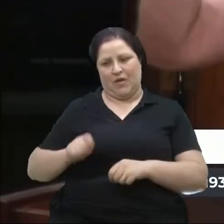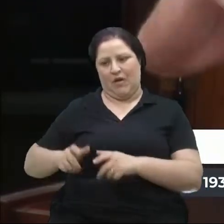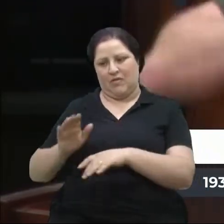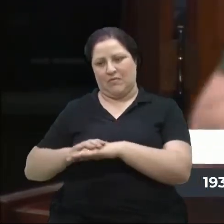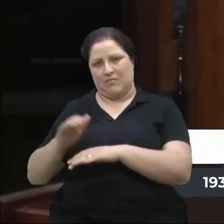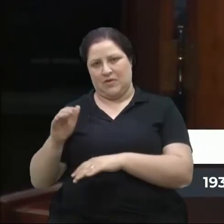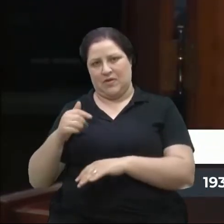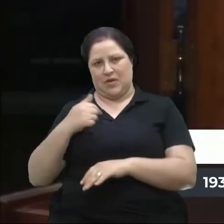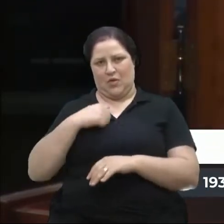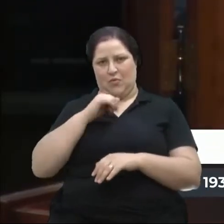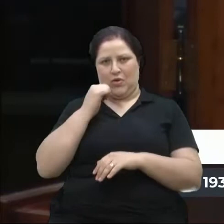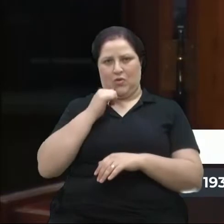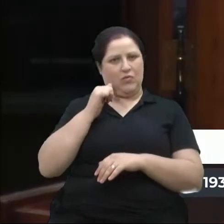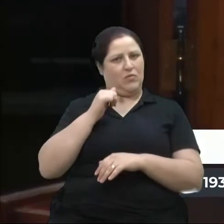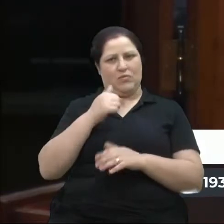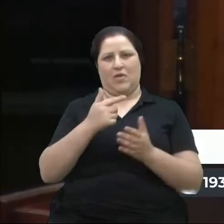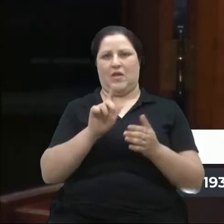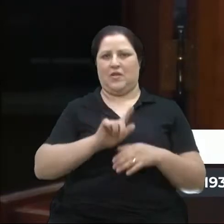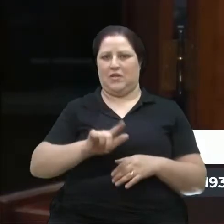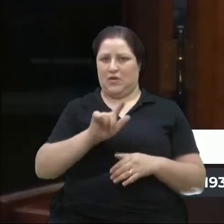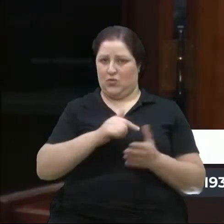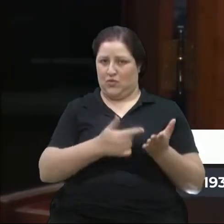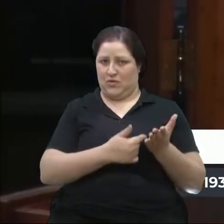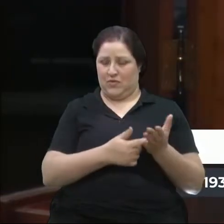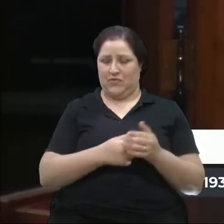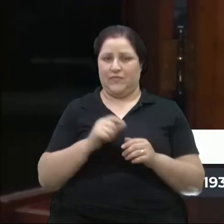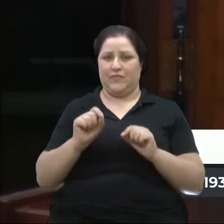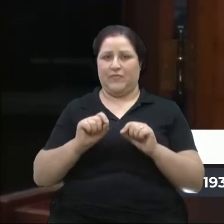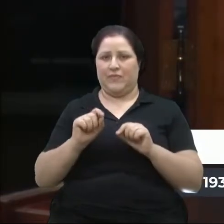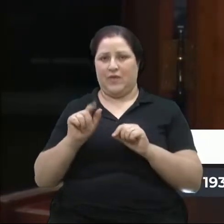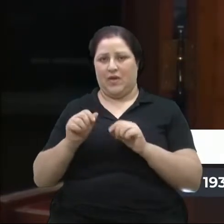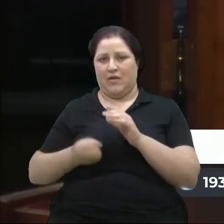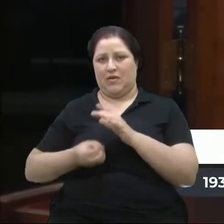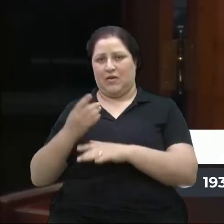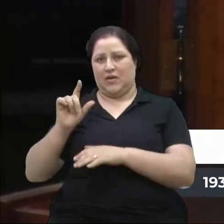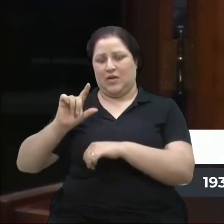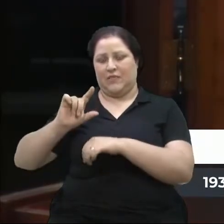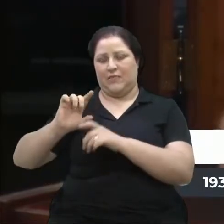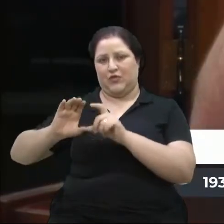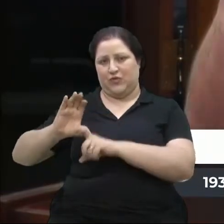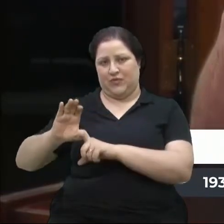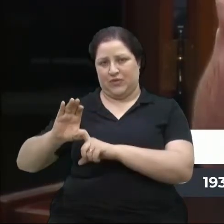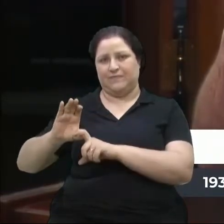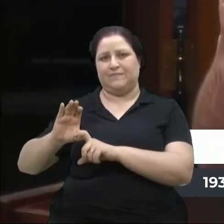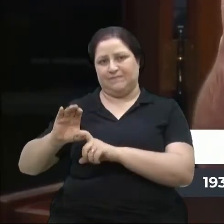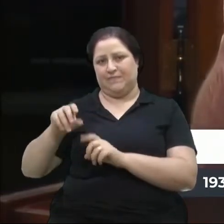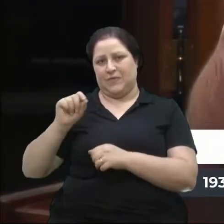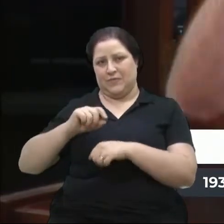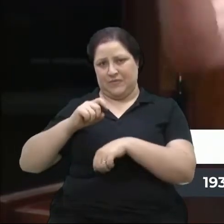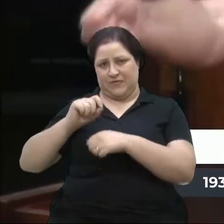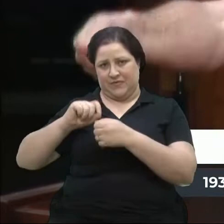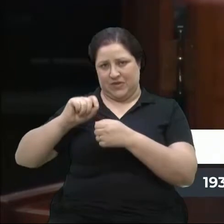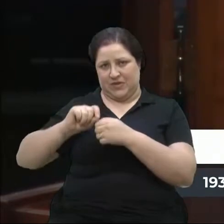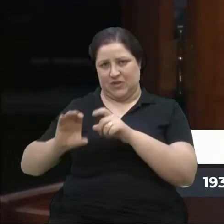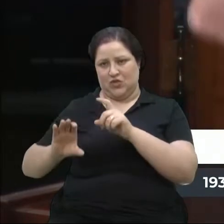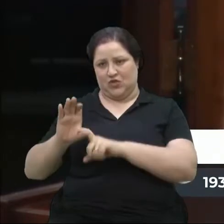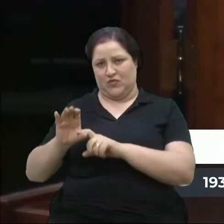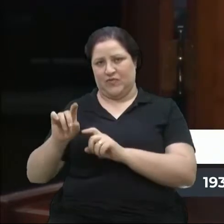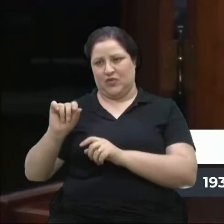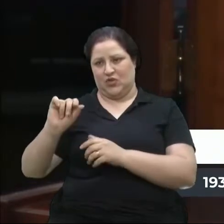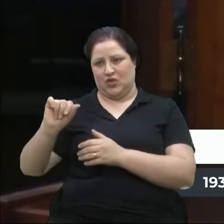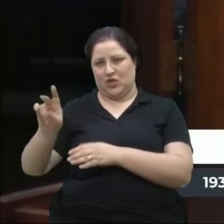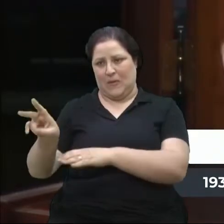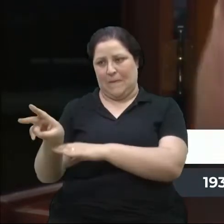literatura. Primeira, gerar dívida. Ao gerar dívida, vereador Bressan, pegar dinheiro